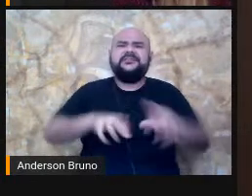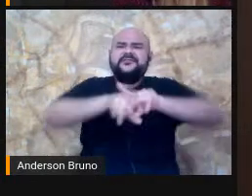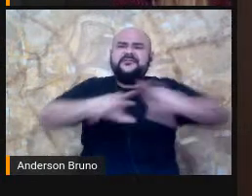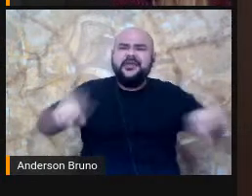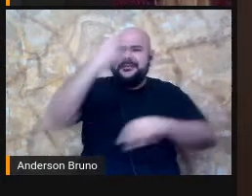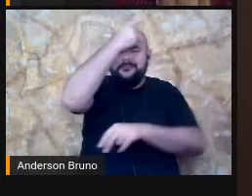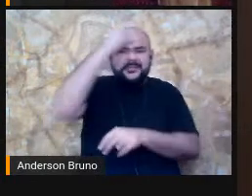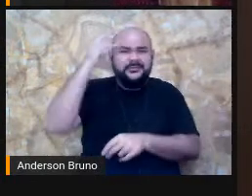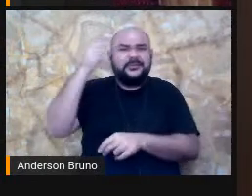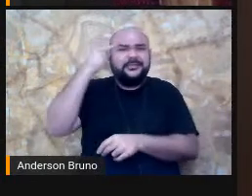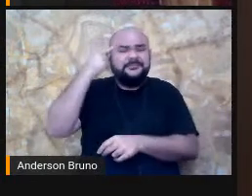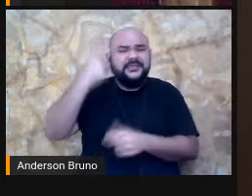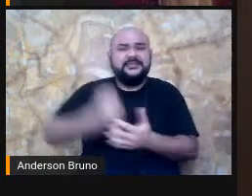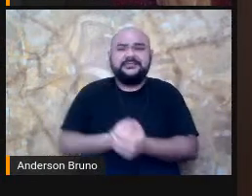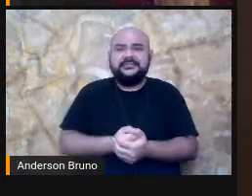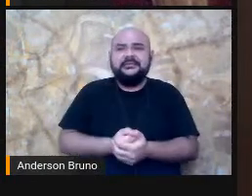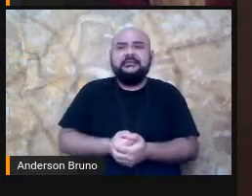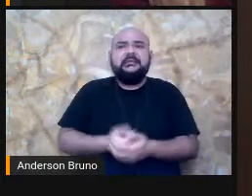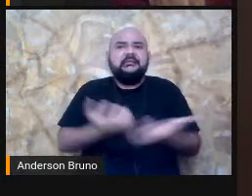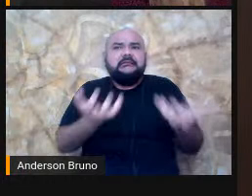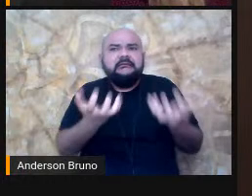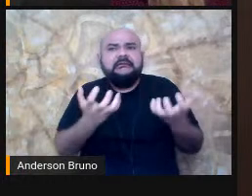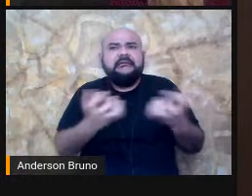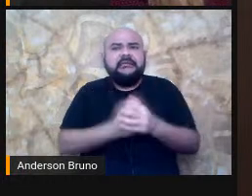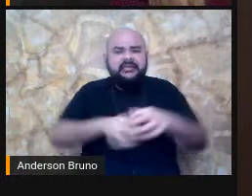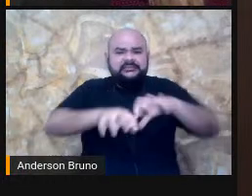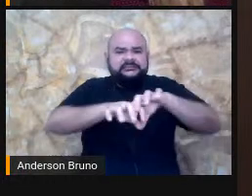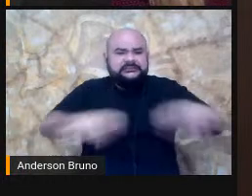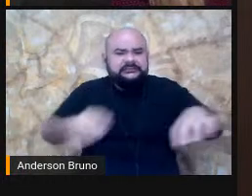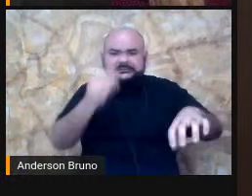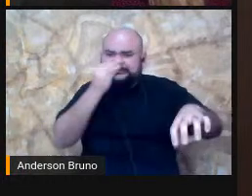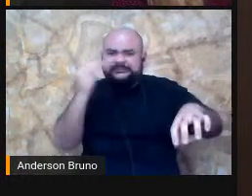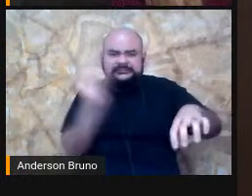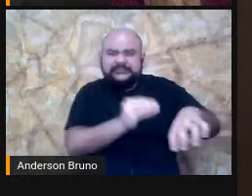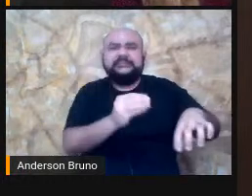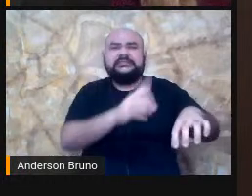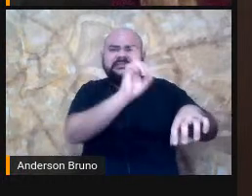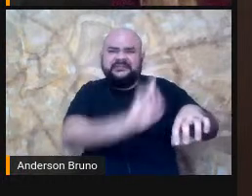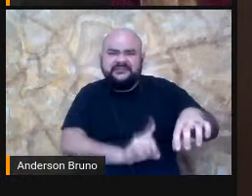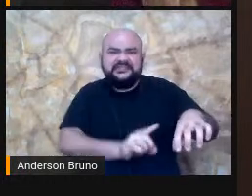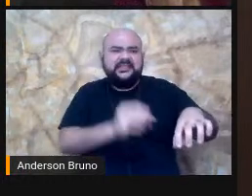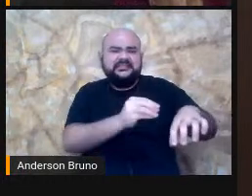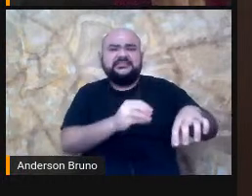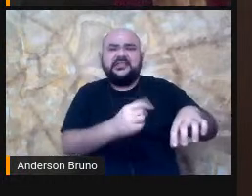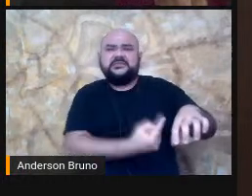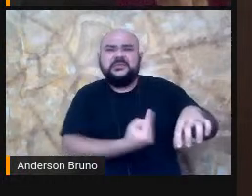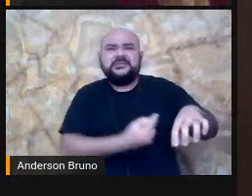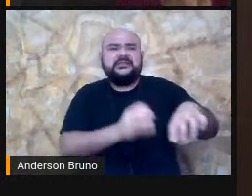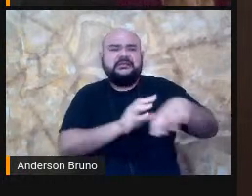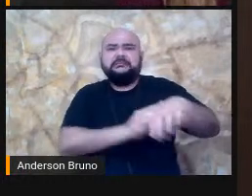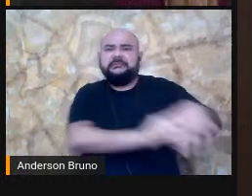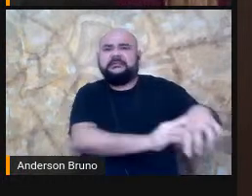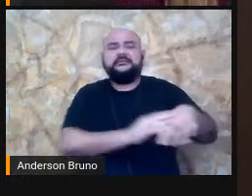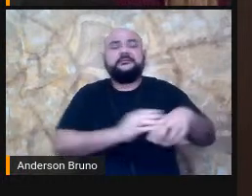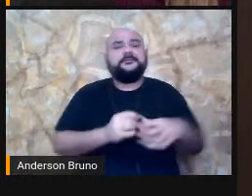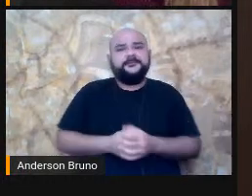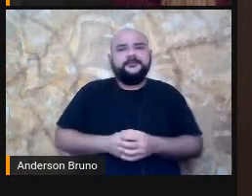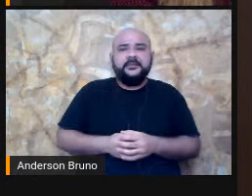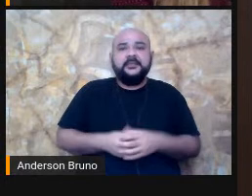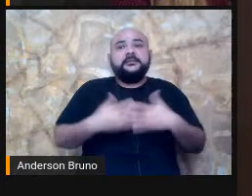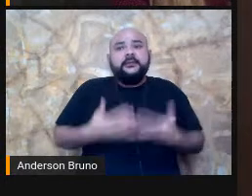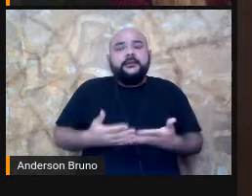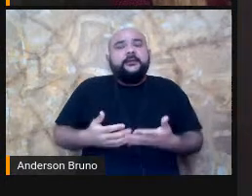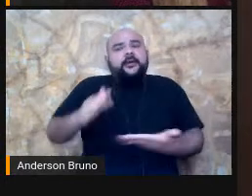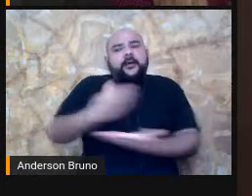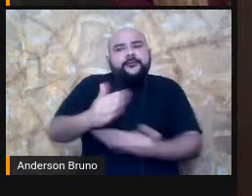resiste em ocupar, em frequentar os mesmos lugares, né? De pessoas com deficiência. Ainda tem pais que não querem